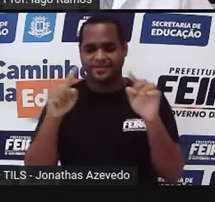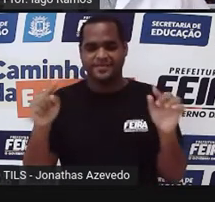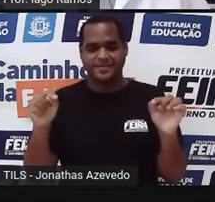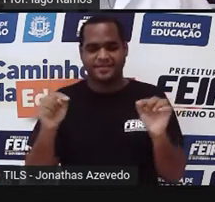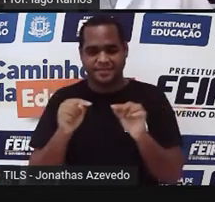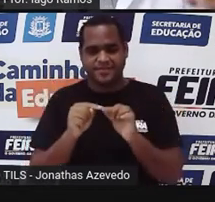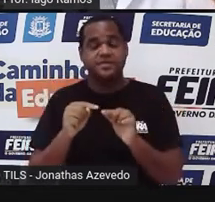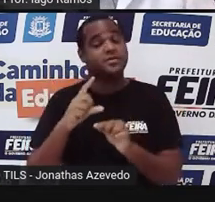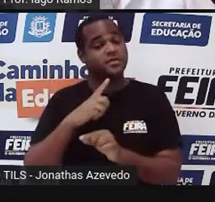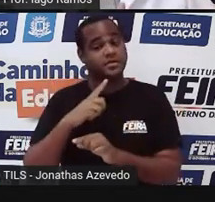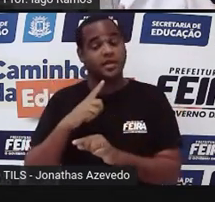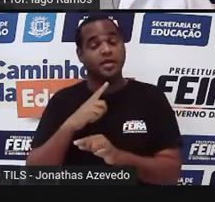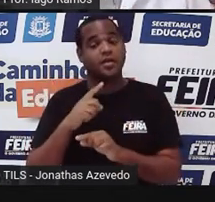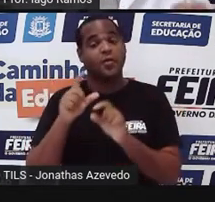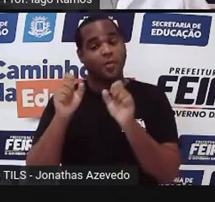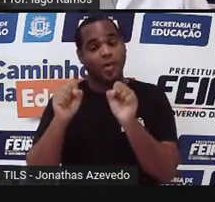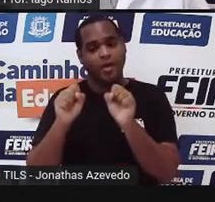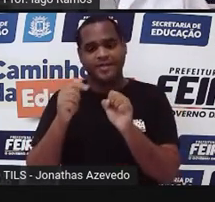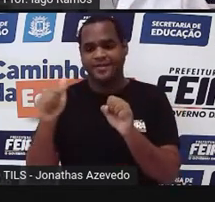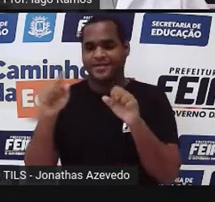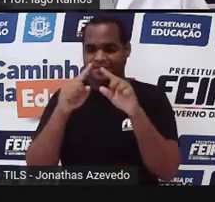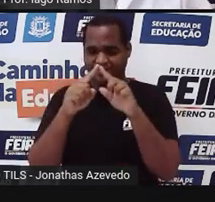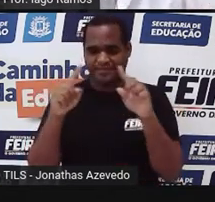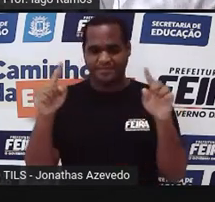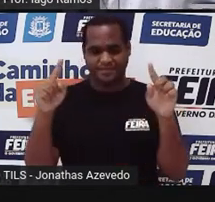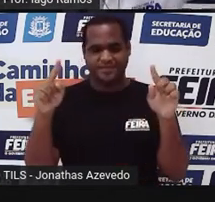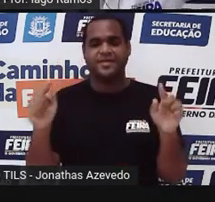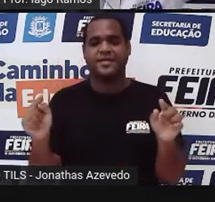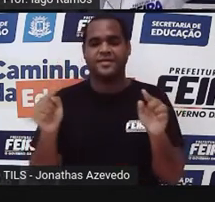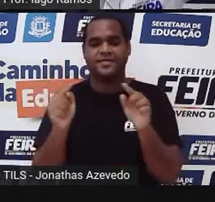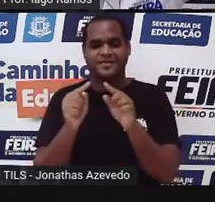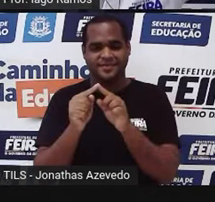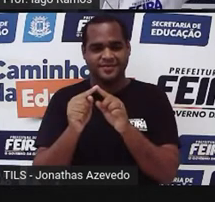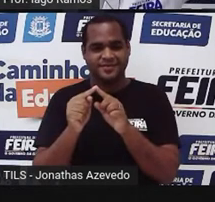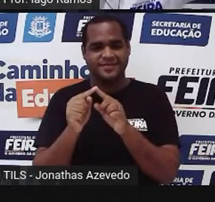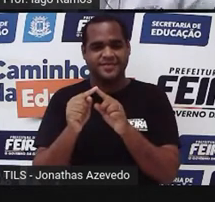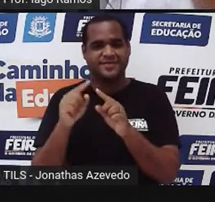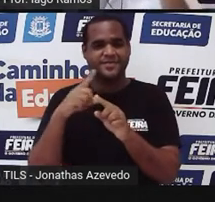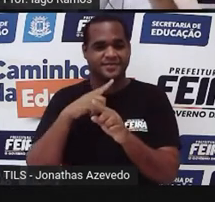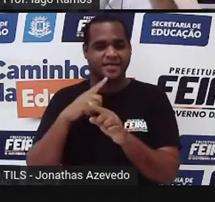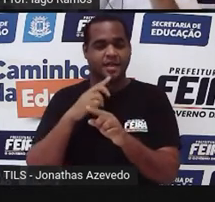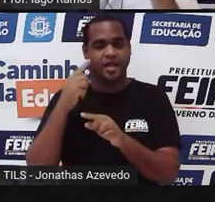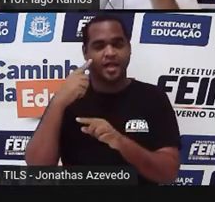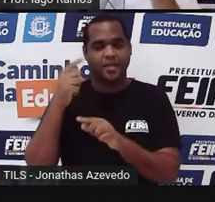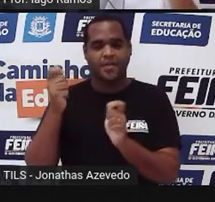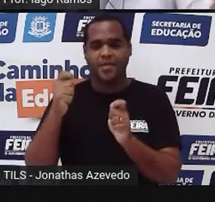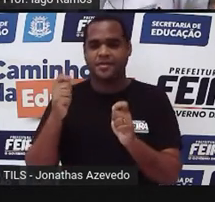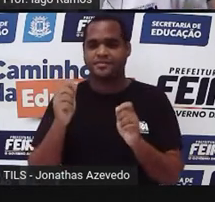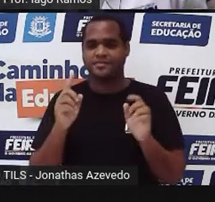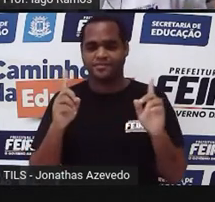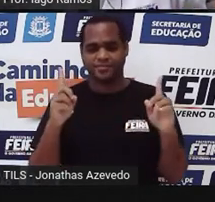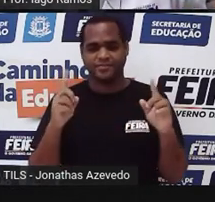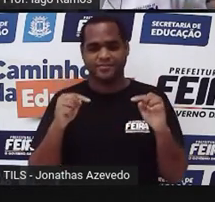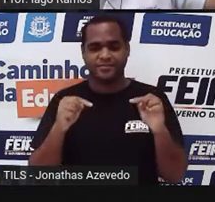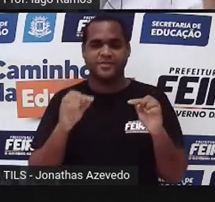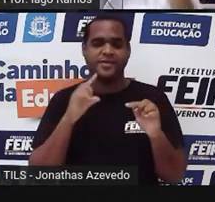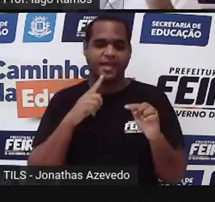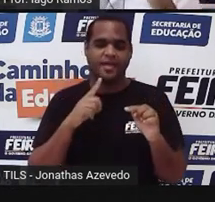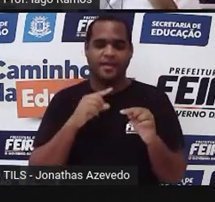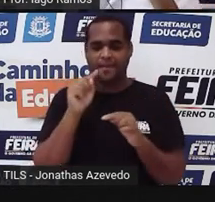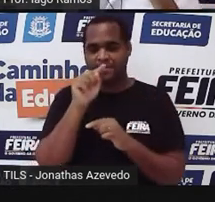quatro lados. O retângulo é paralelogramo, porque tem dois pares de lados